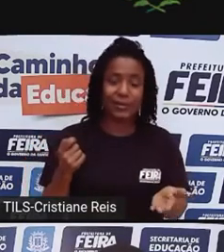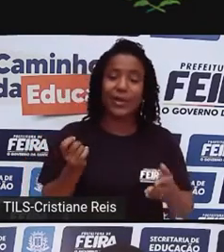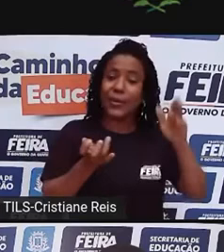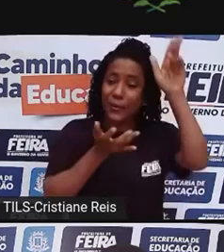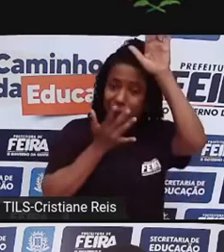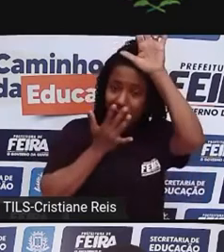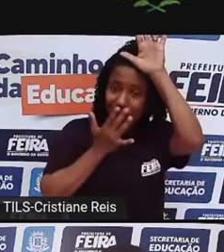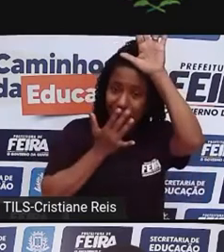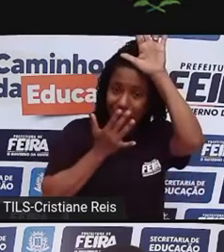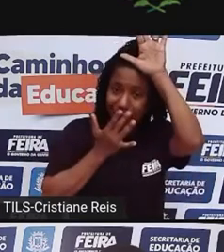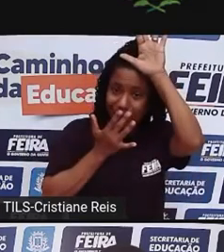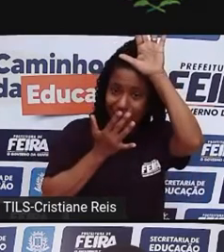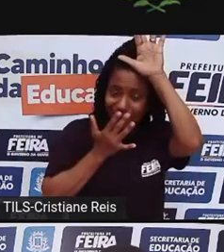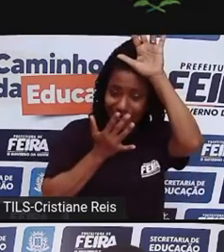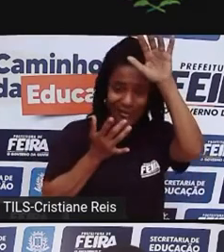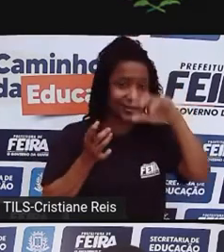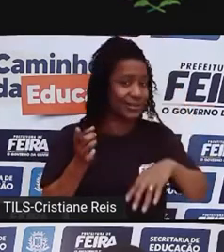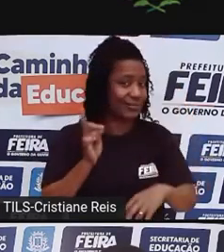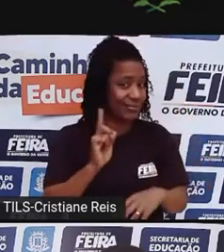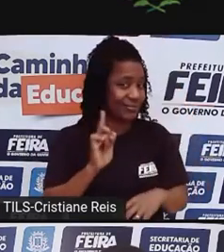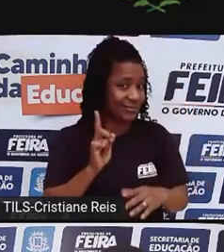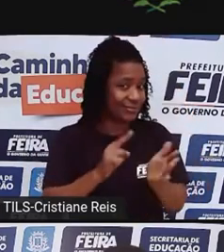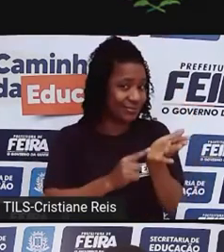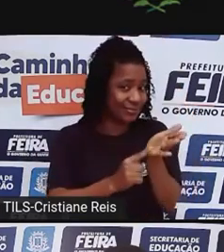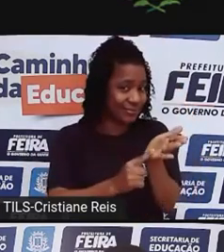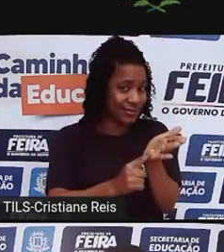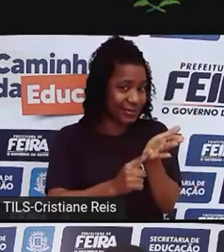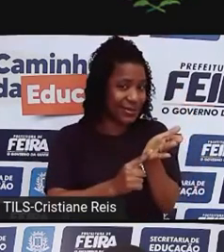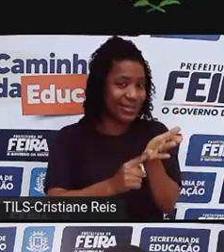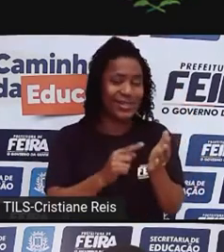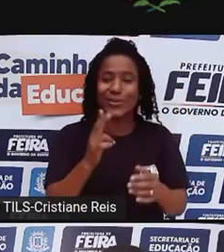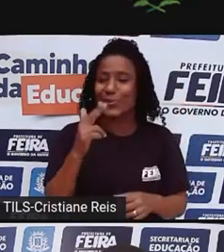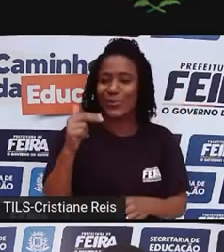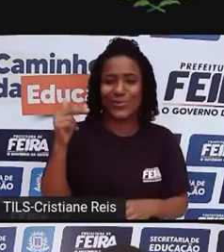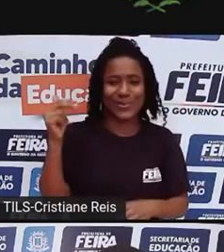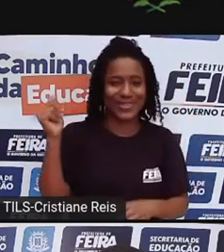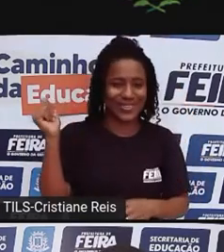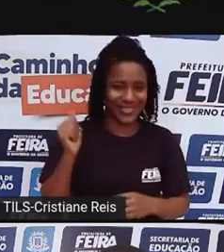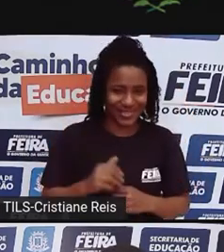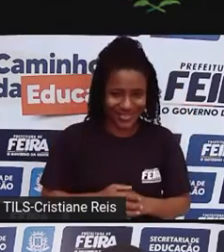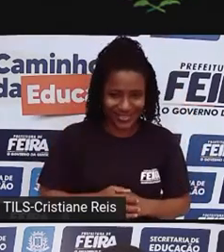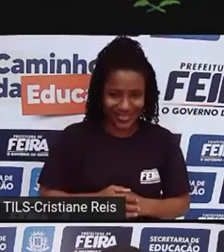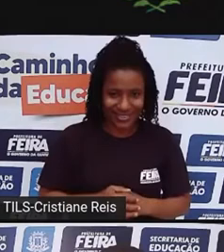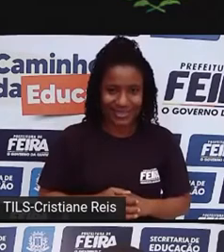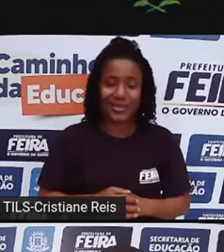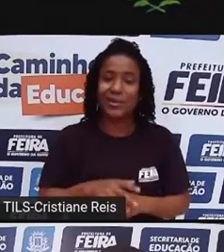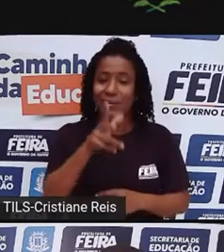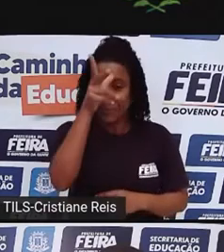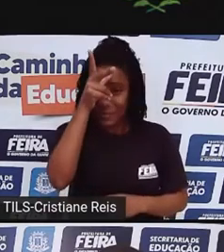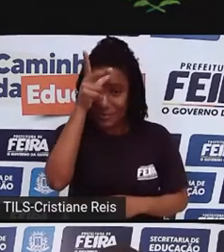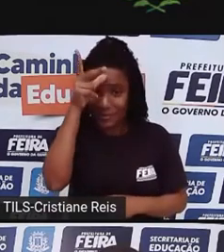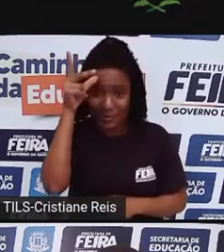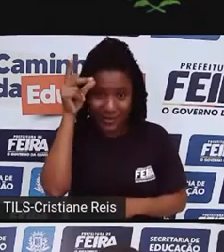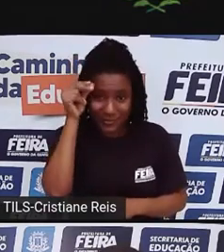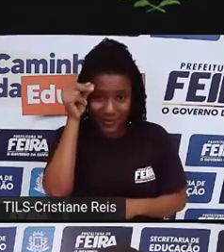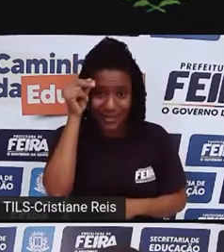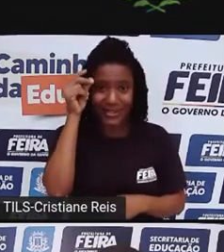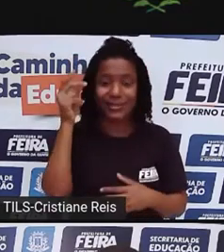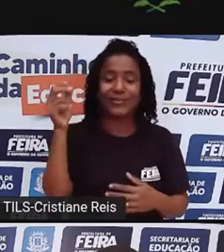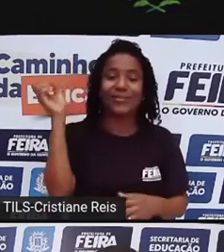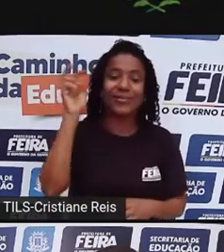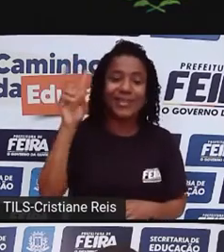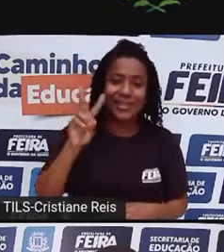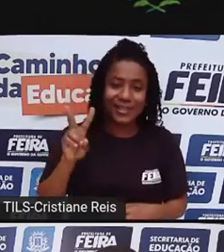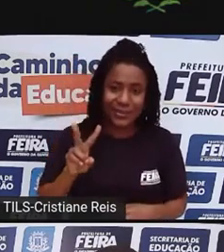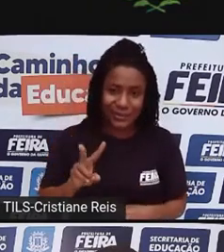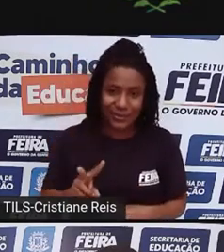brancos, nós tivemos nunca. Todos são homens brancos. Prefeitos, quantos prefeitos, quantos vereadores? Então, para